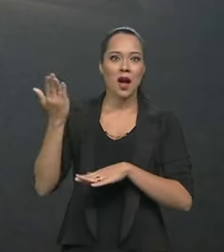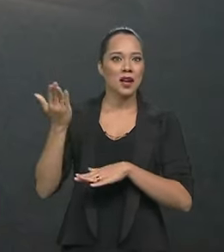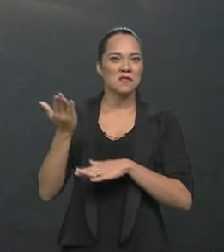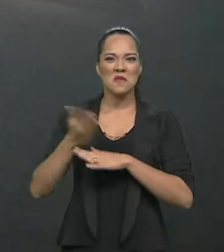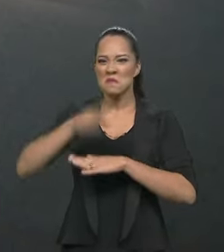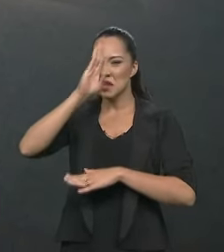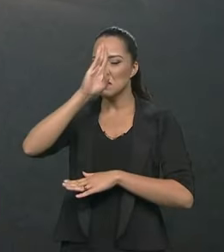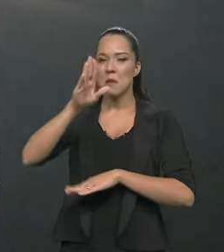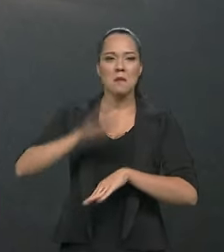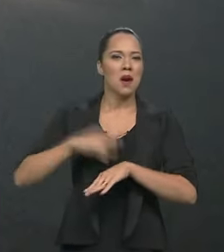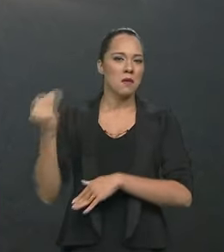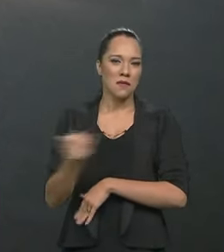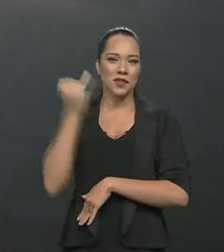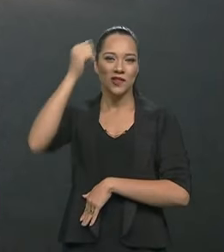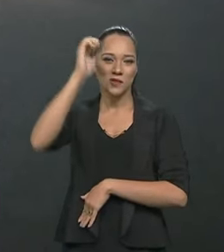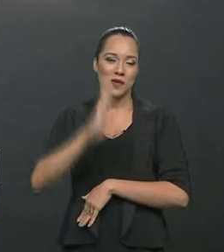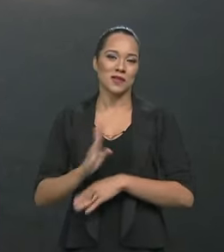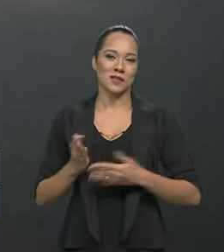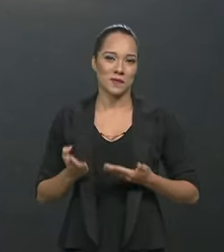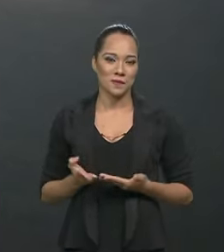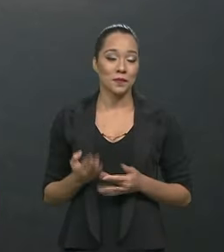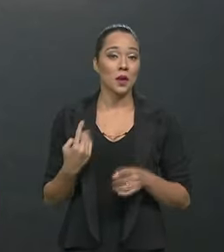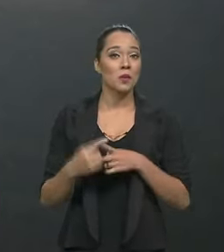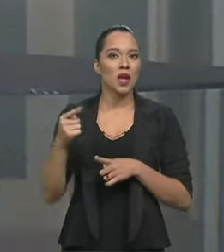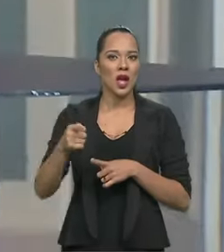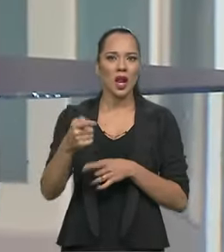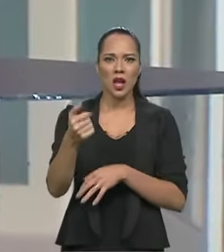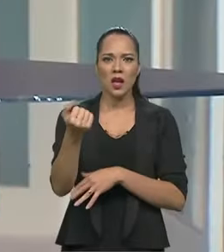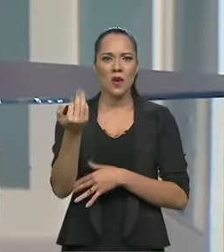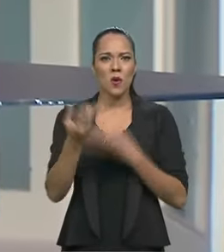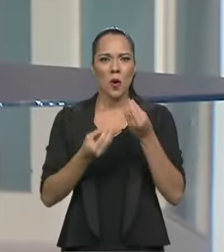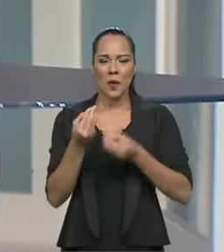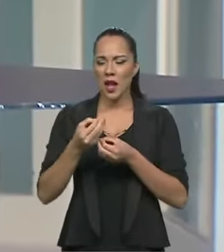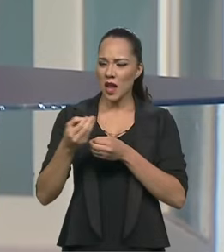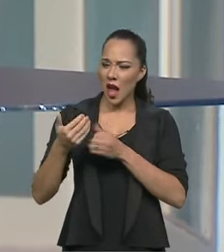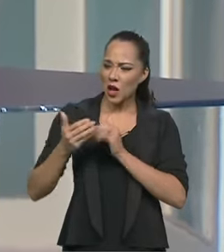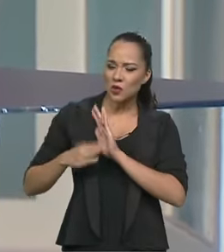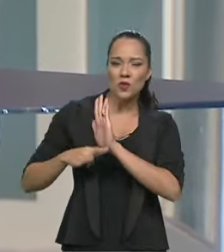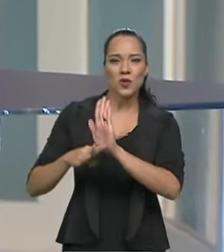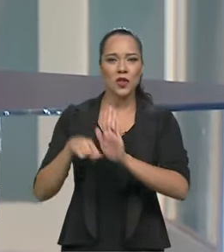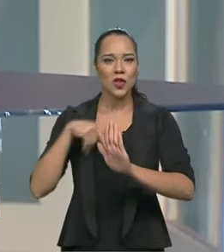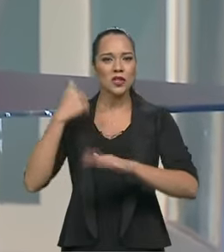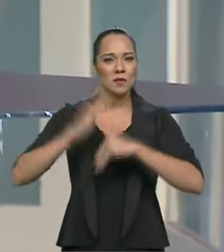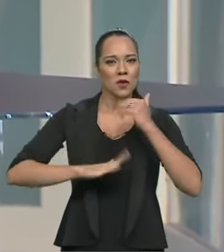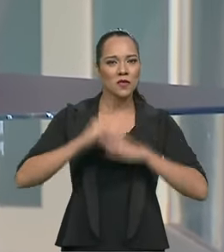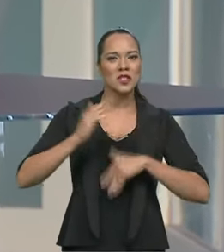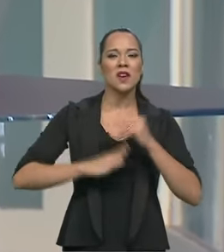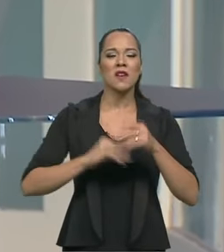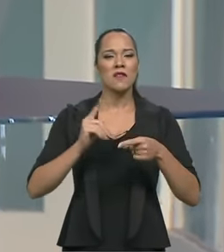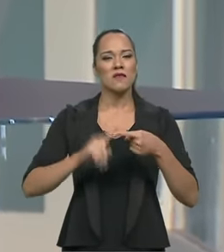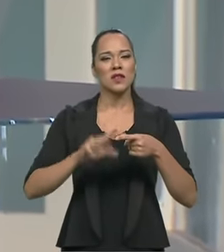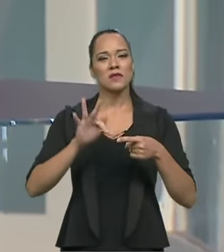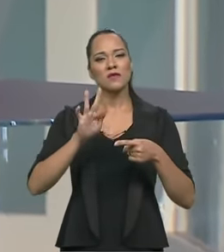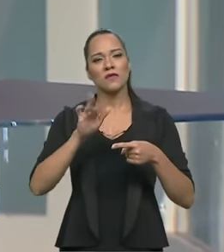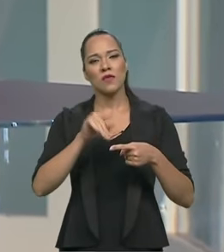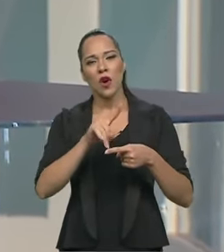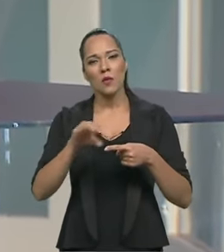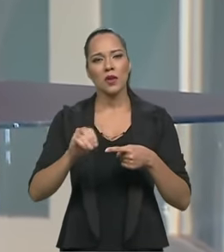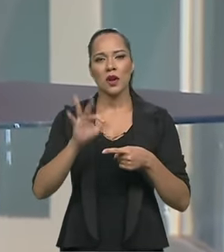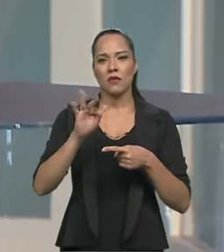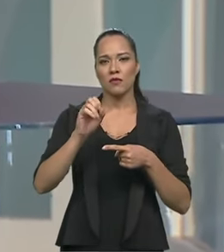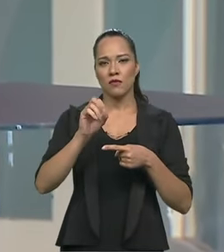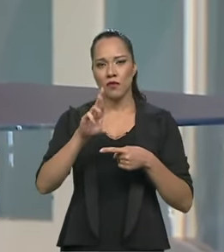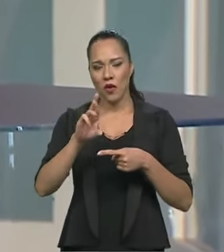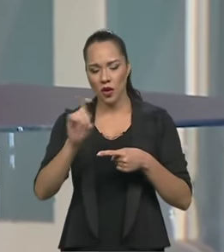Emerson foi o mais importante no Brasil, porque ele dirigiu a carreira da gente, ele foi lá, fez Fórmula 4, foi campeão de Fórmula 4,